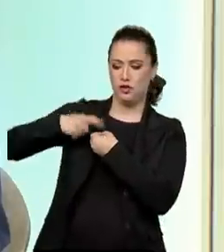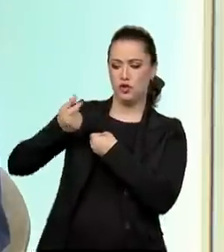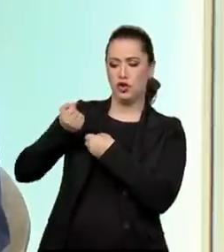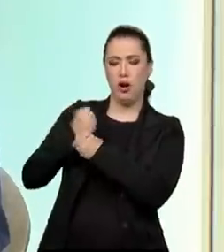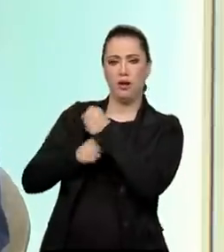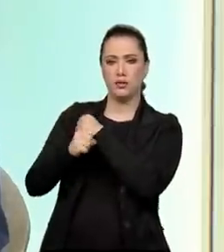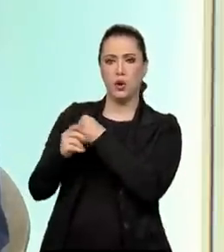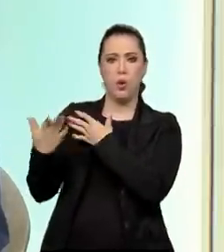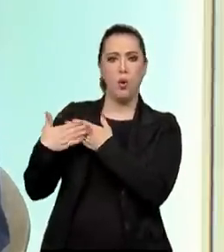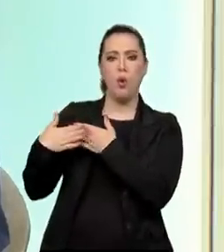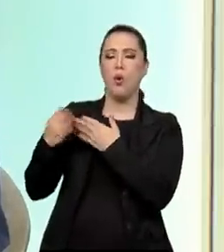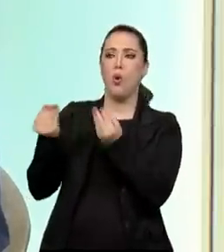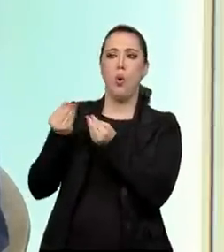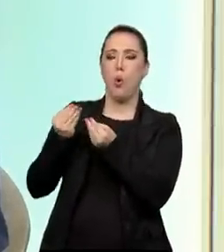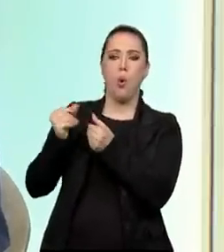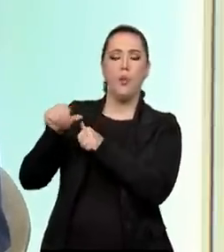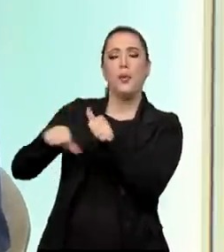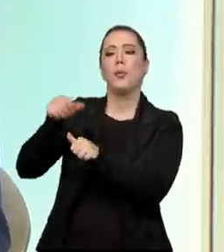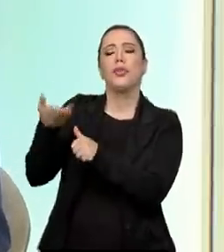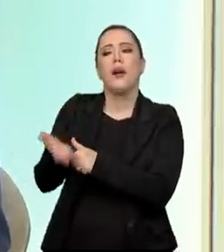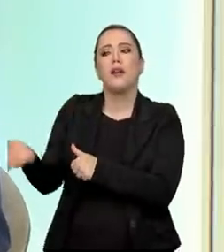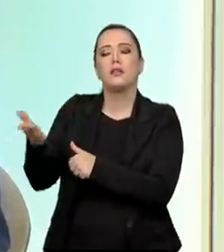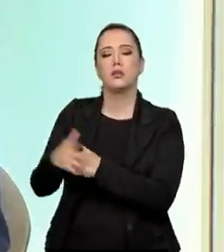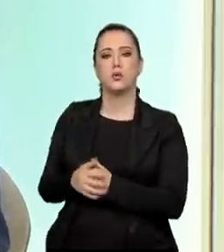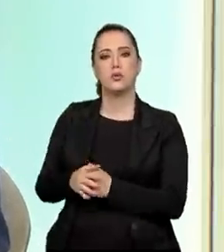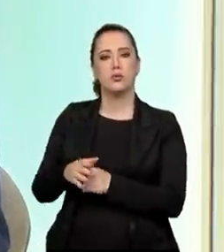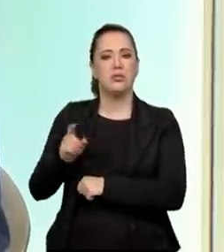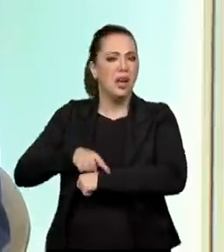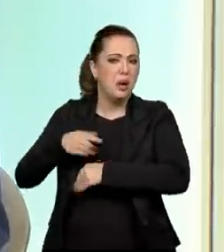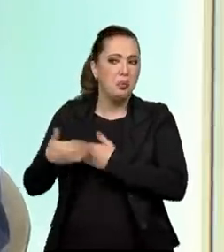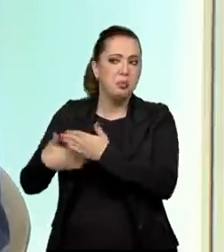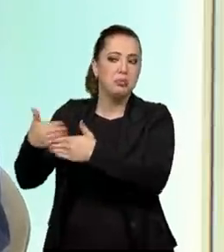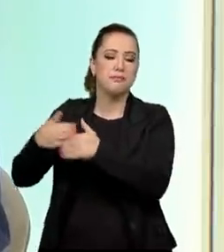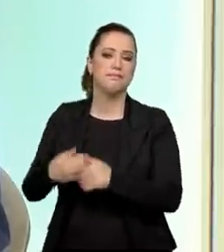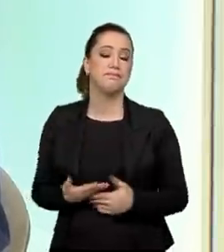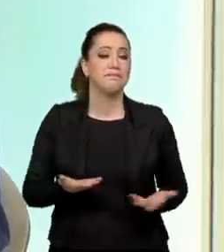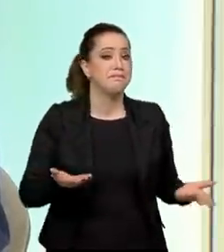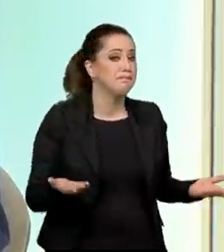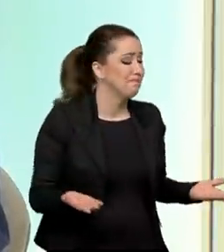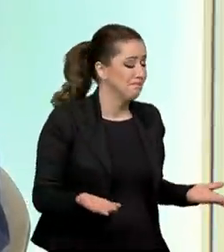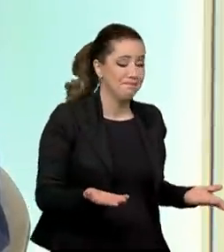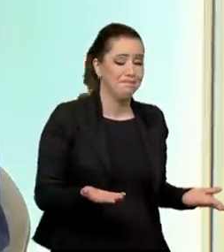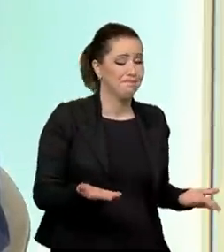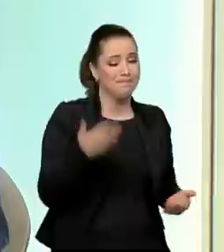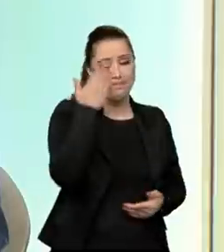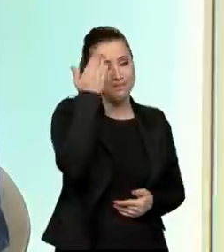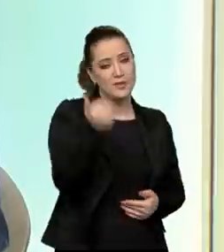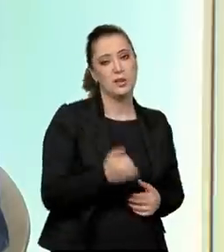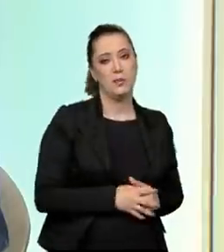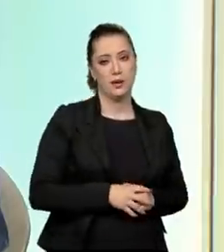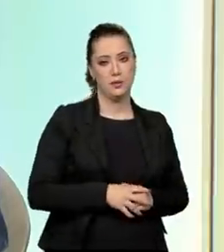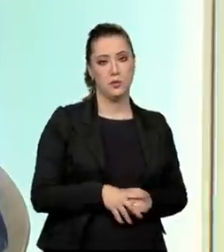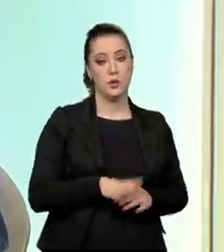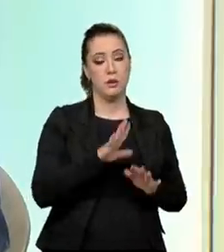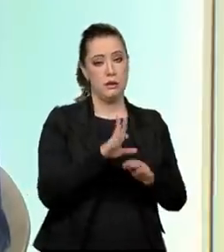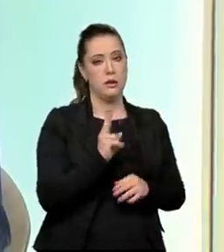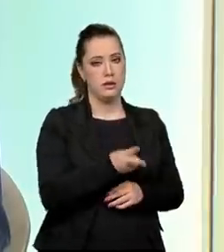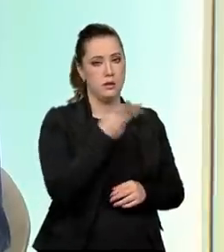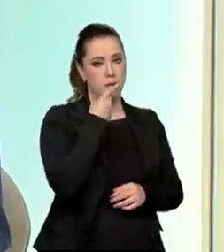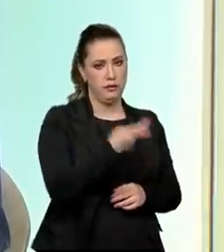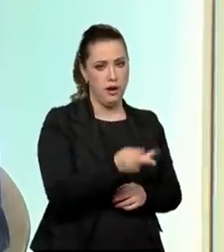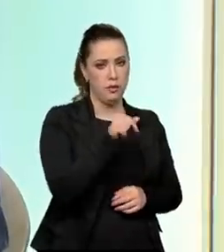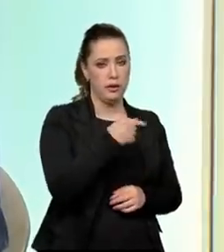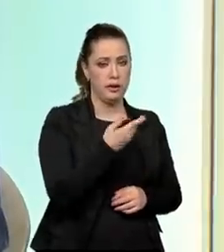sabemos dizer ainda, principalmente porque, e eu mesmo defendo isso, que no retorno às aulas presenciais, principalmente às crianças menores,